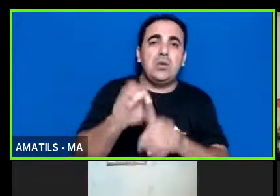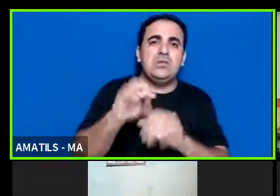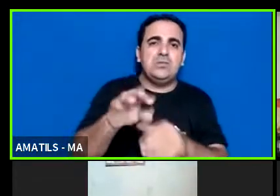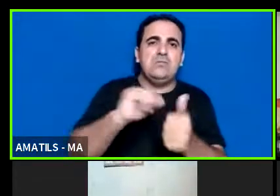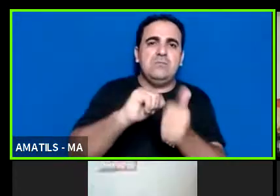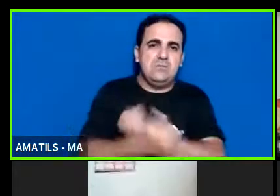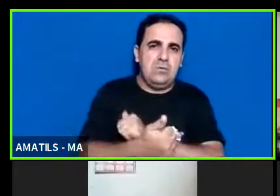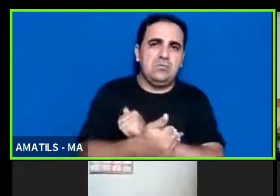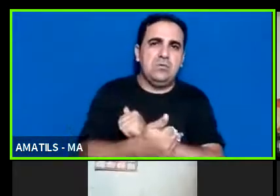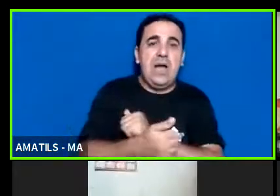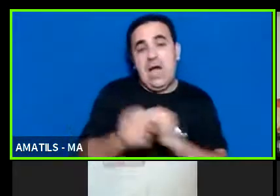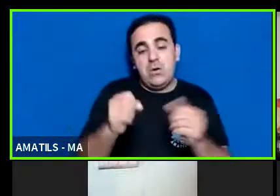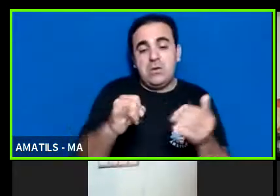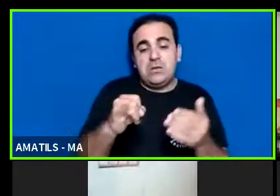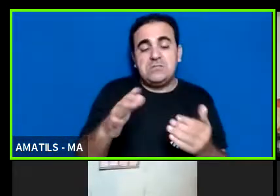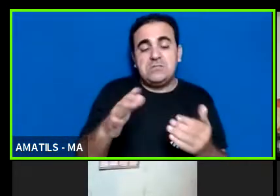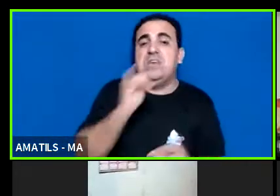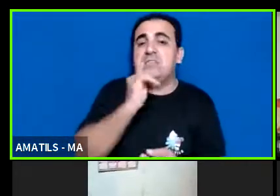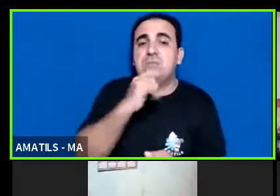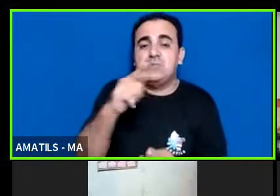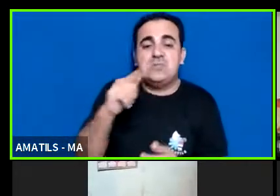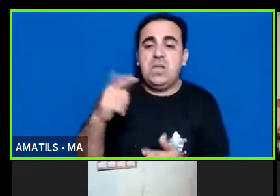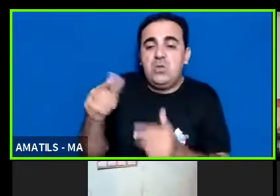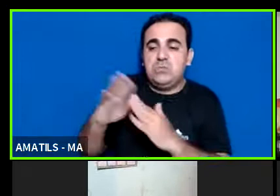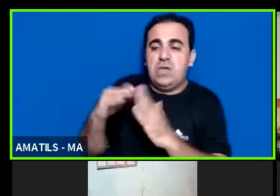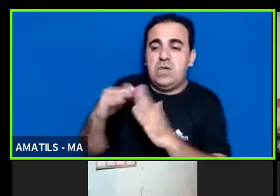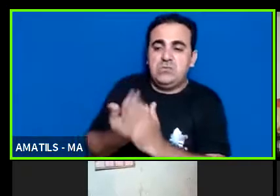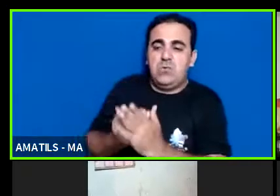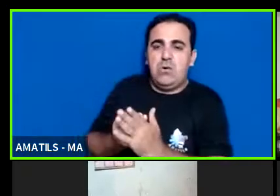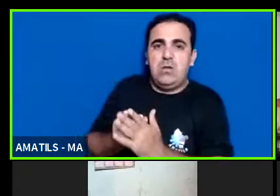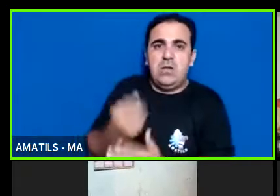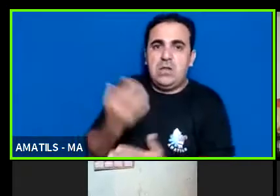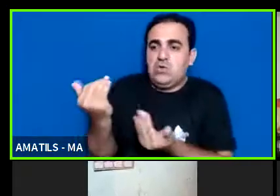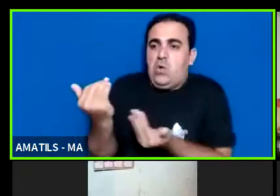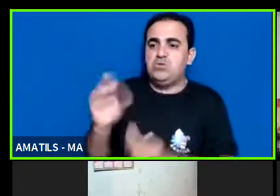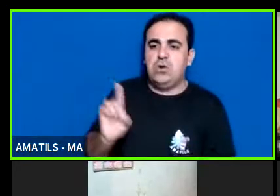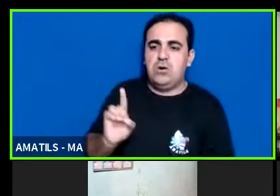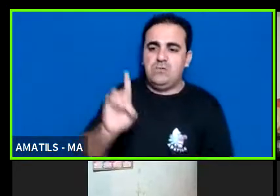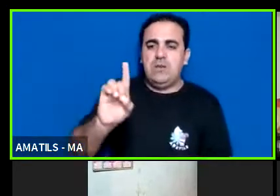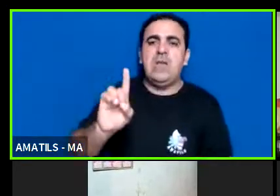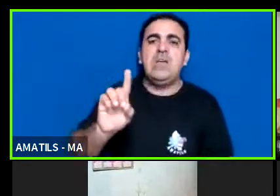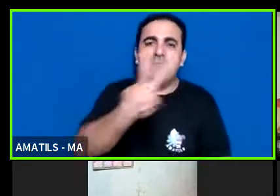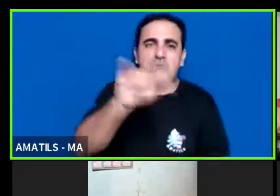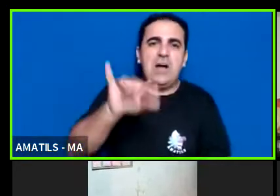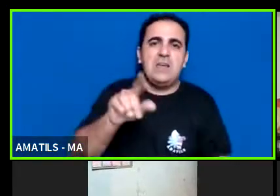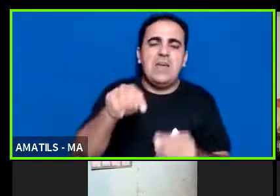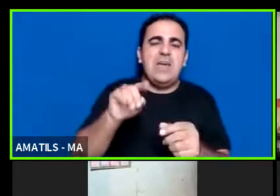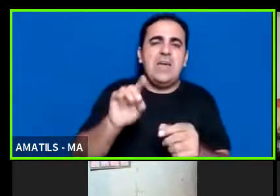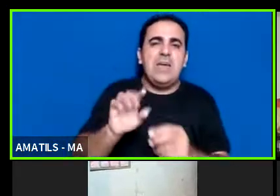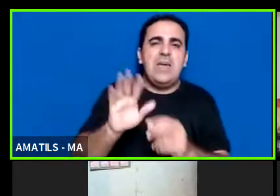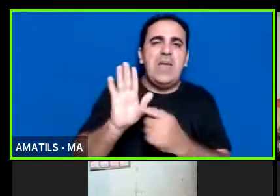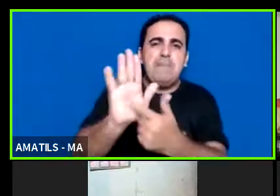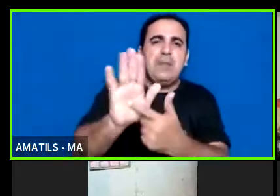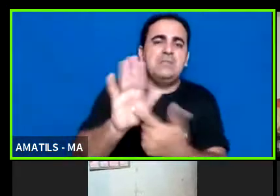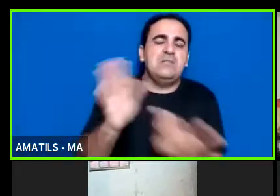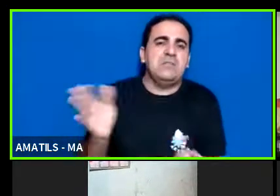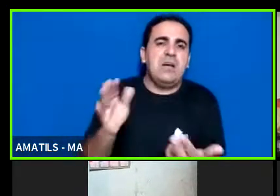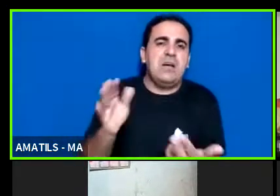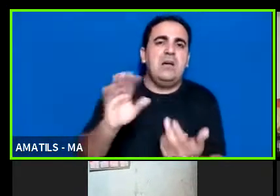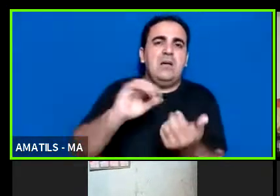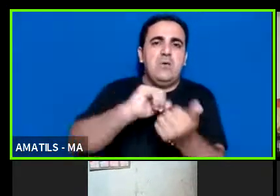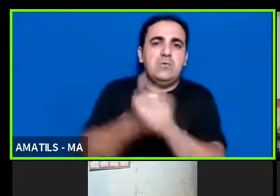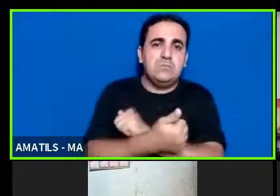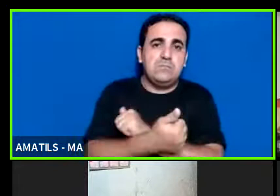escola ele vai representar a associação dele na competição lá então é formação a idade dele é uma idade